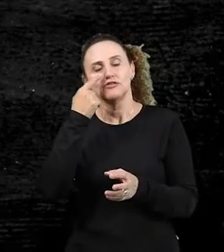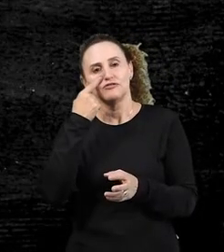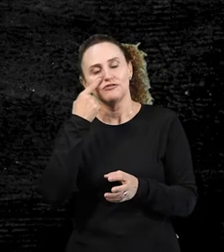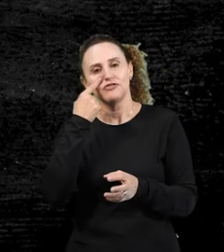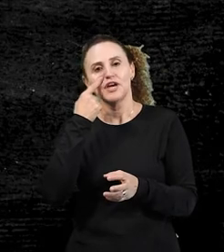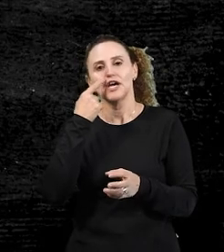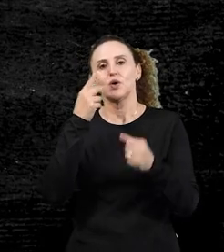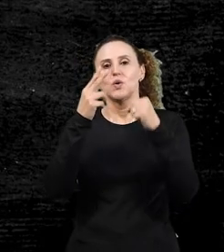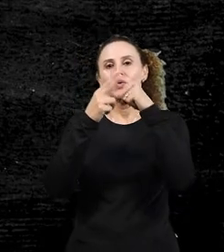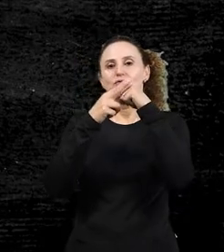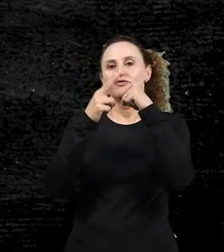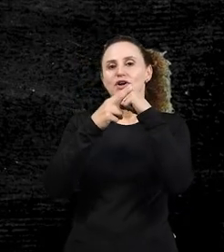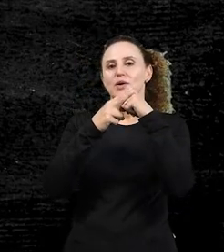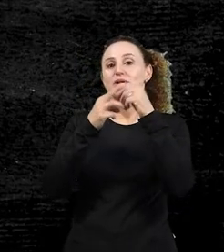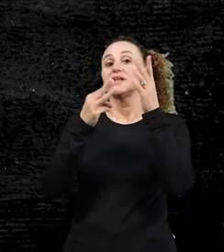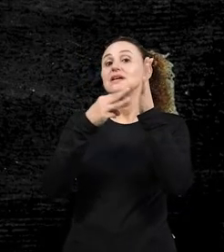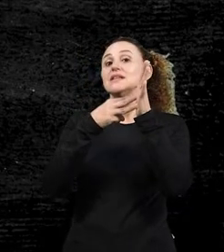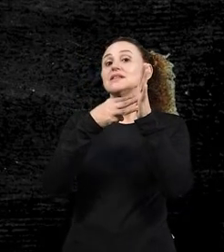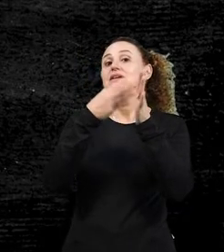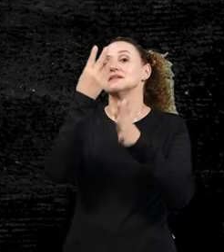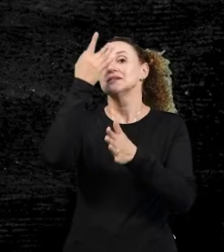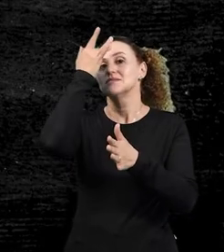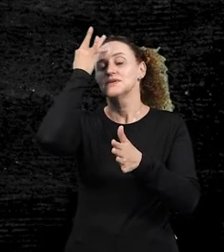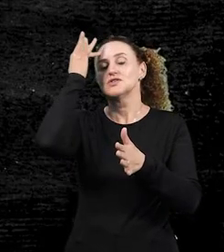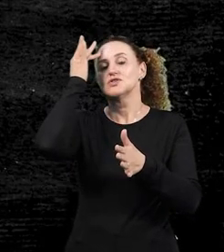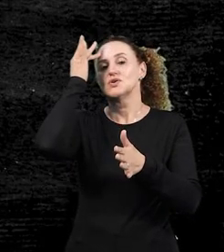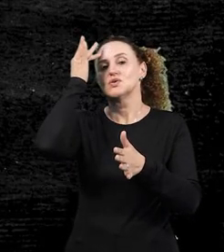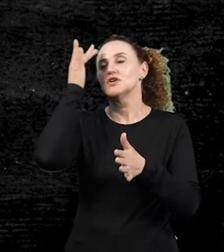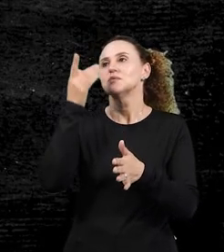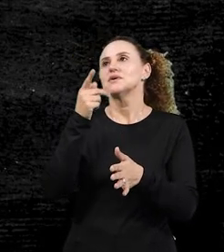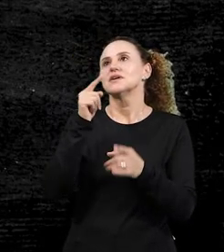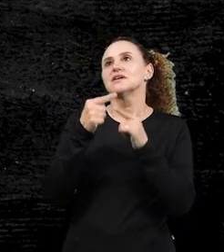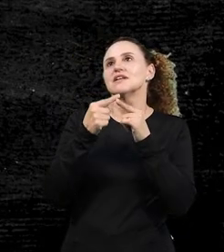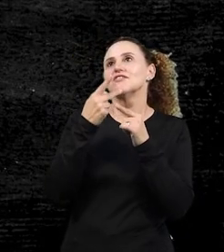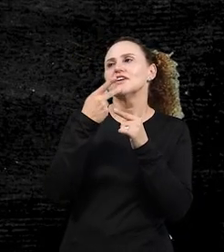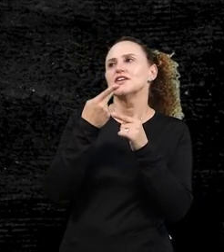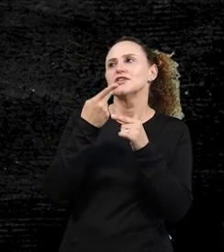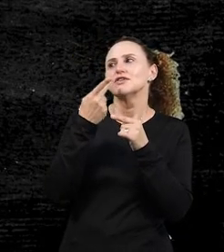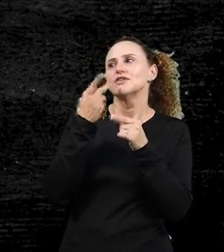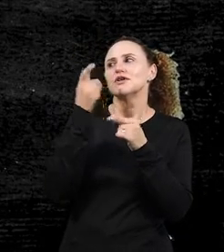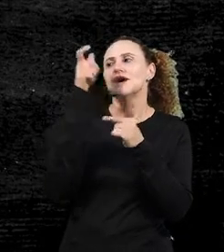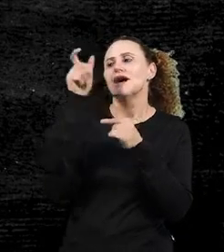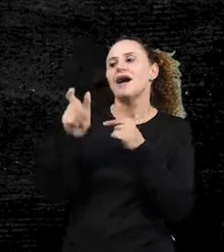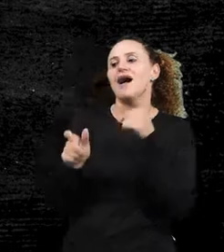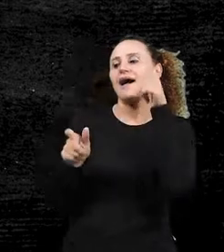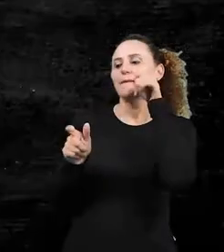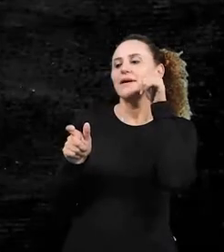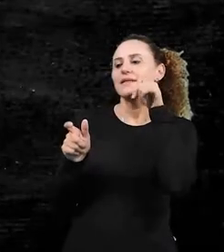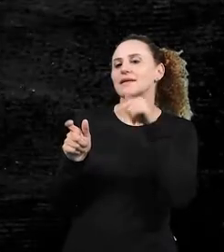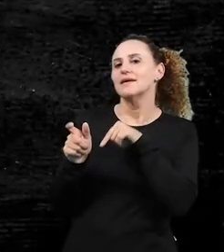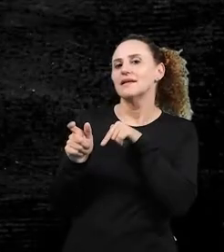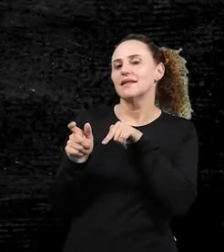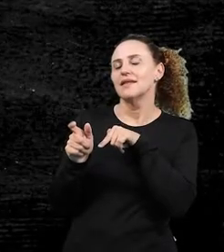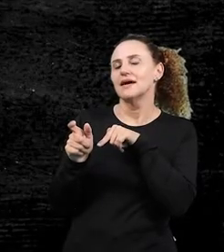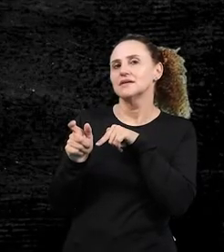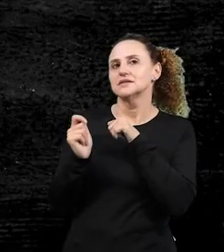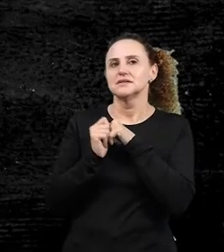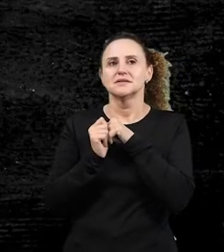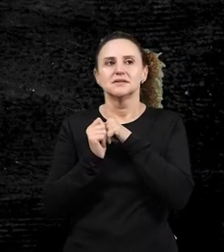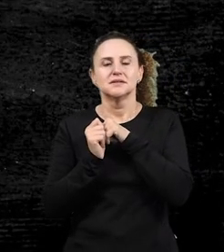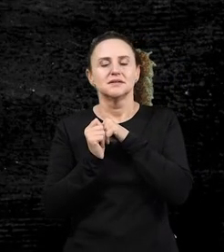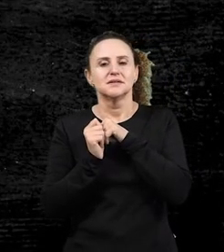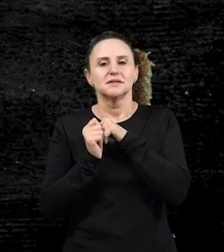pessoa? Em terceira porque é a menina terceira pessoa do singular enquanto eu